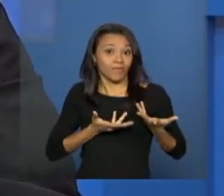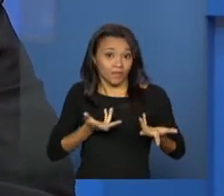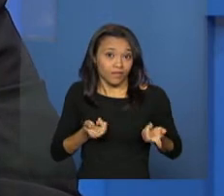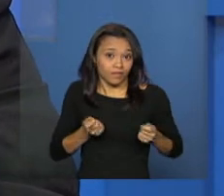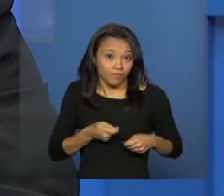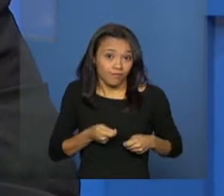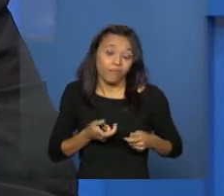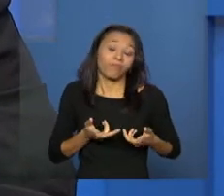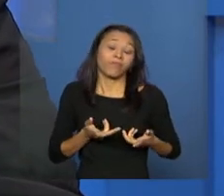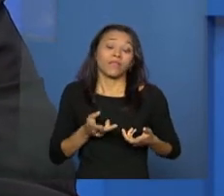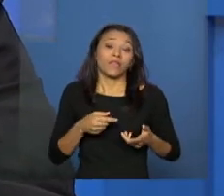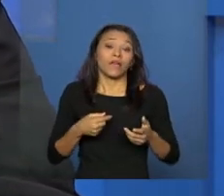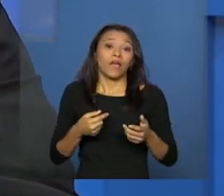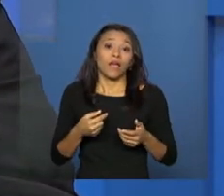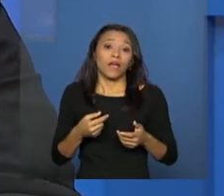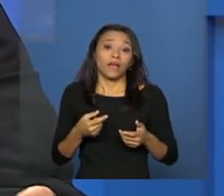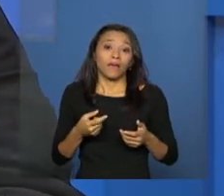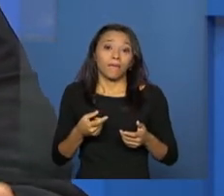pode ser